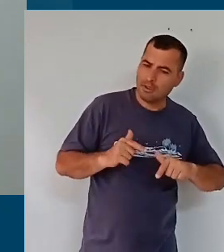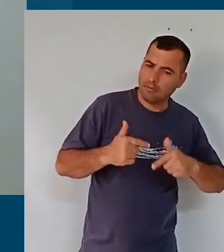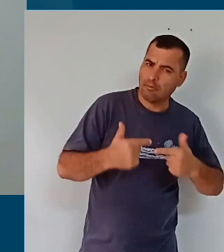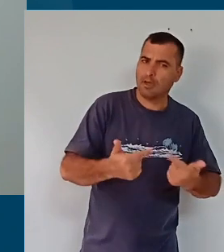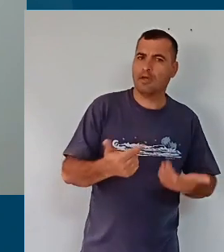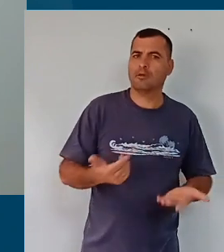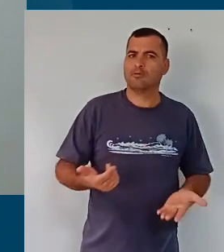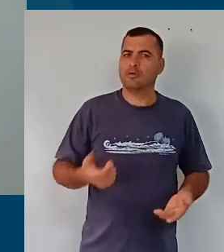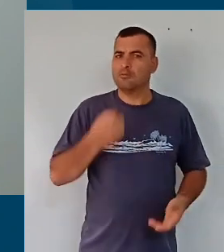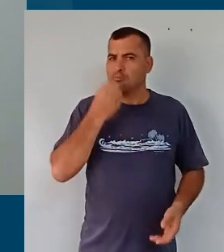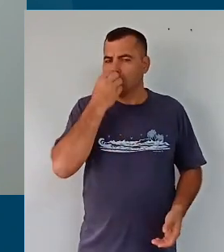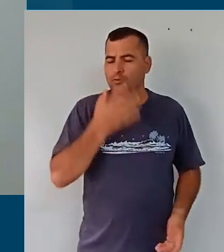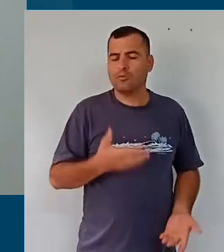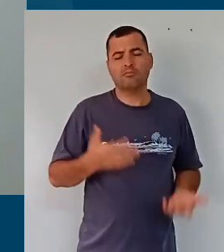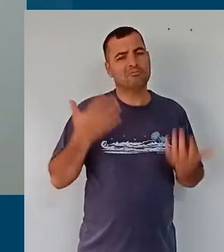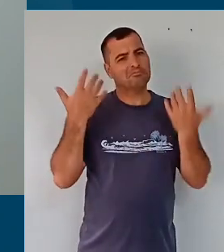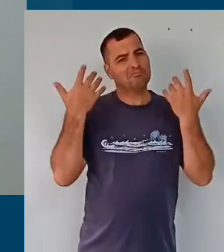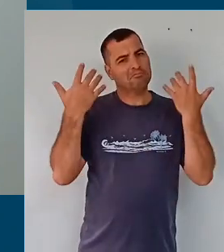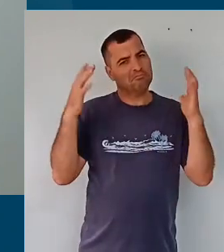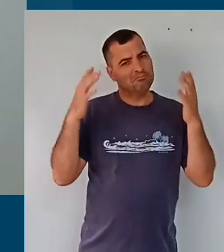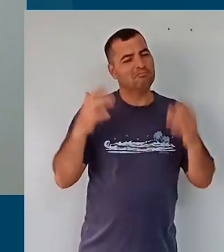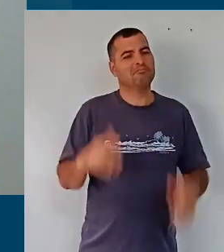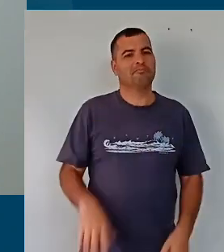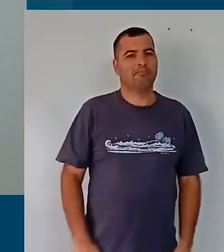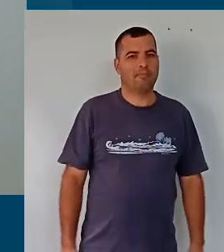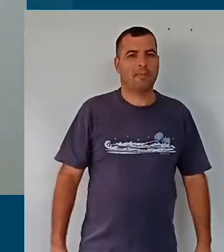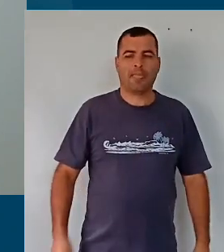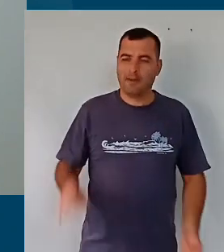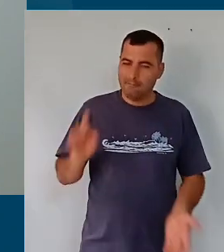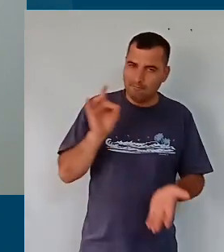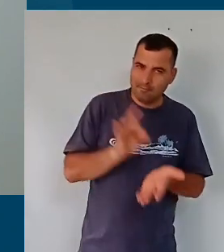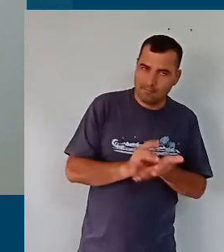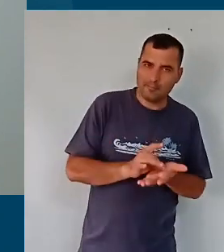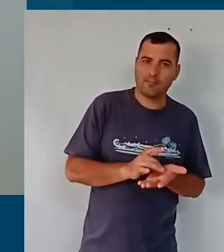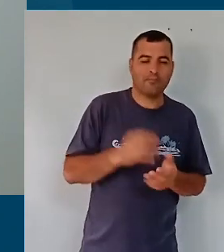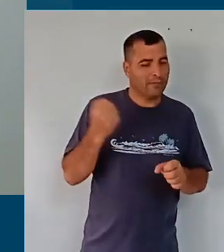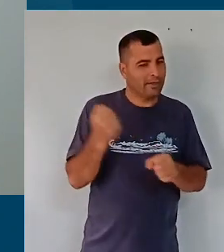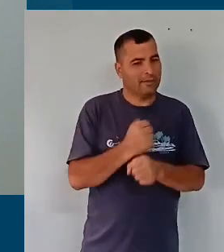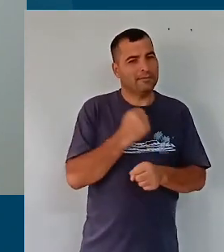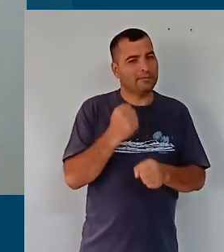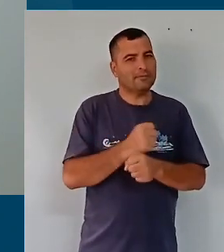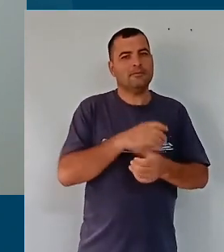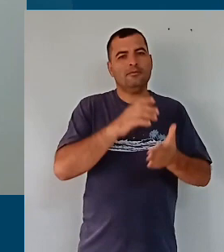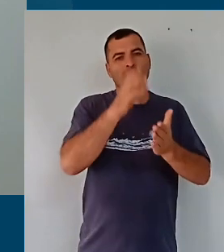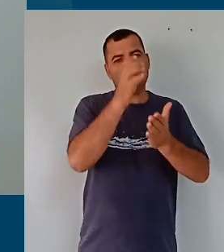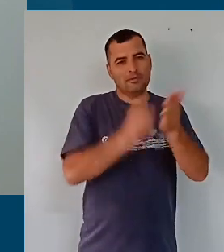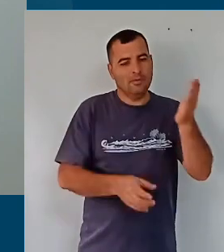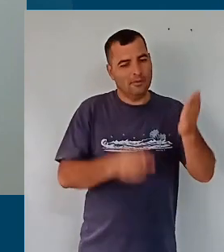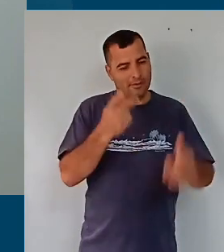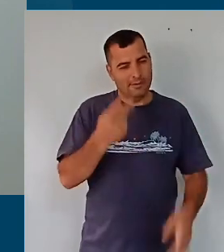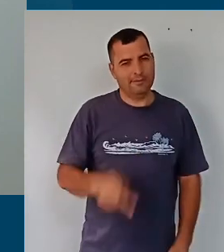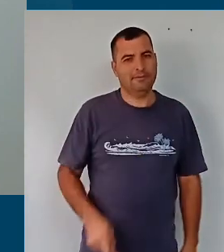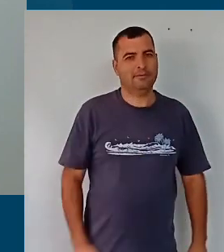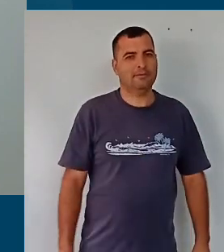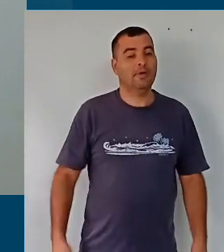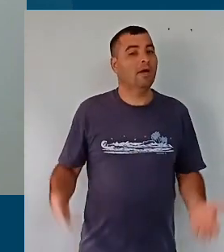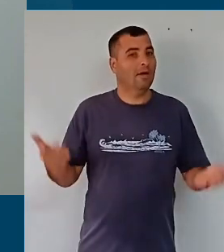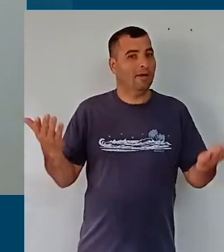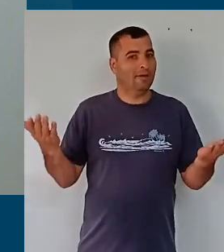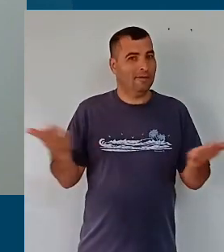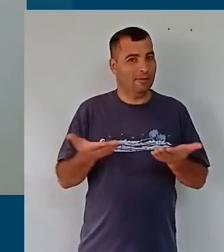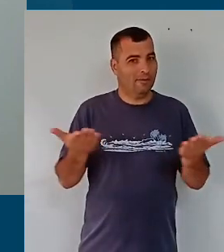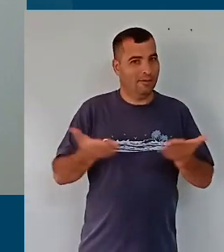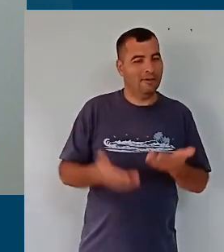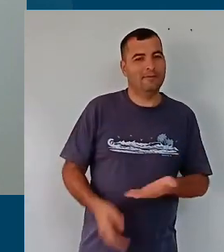dedicação que imensurável para a construção do nosso currículo. Agora,